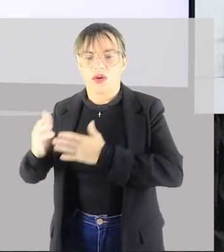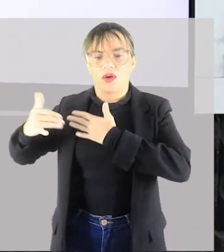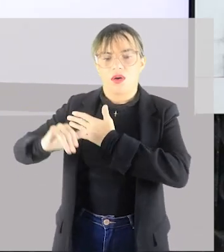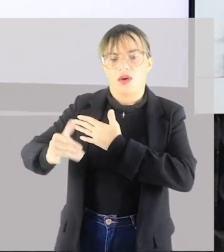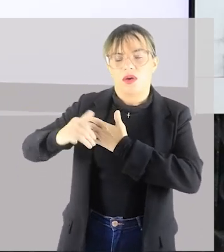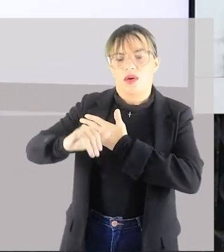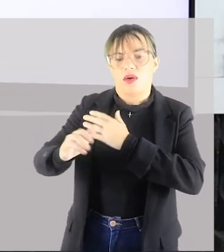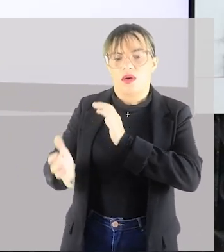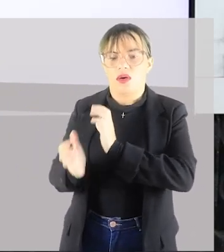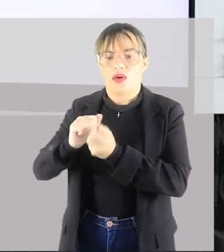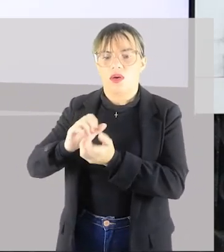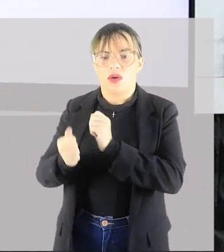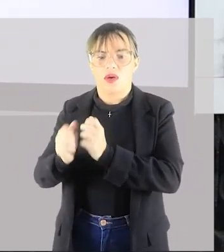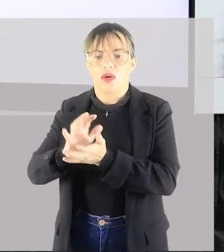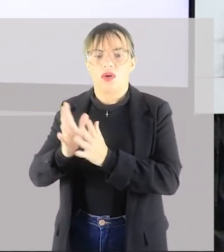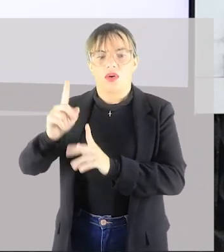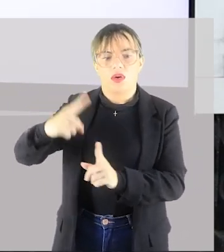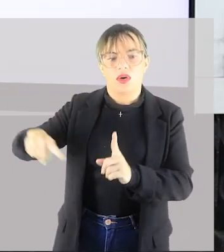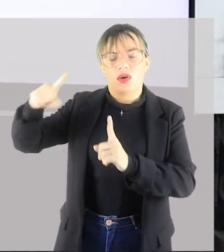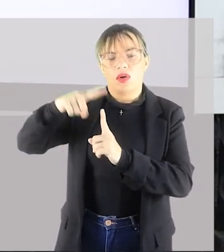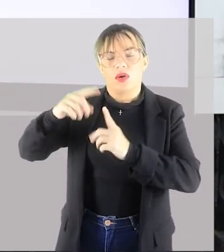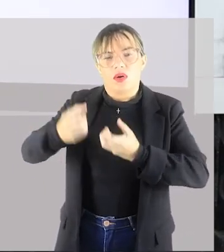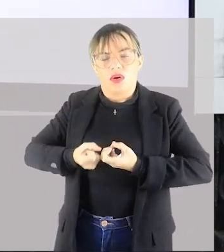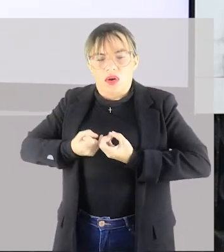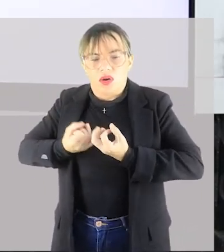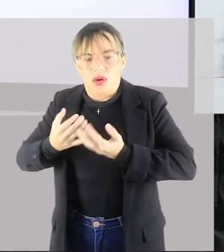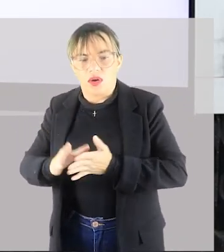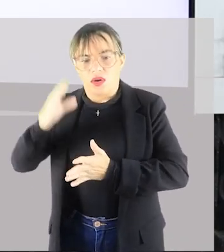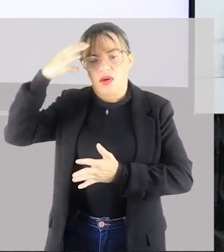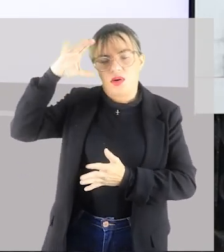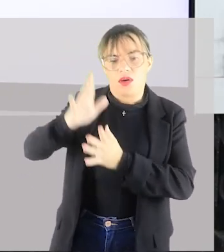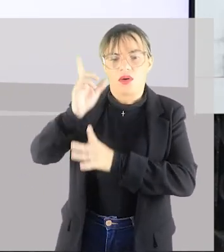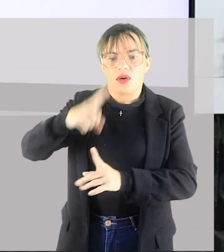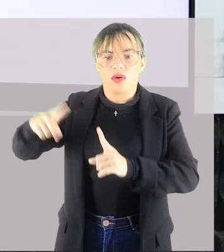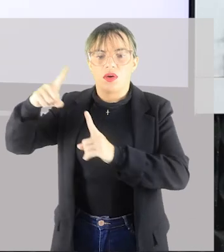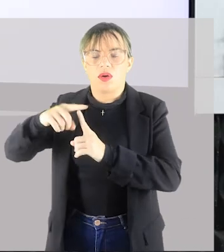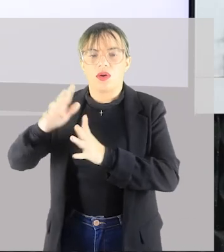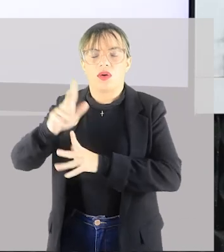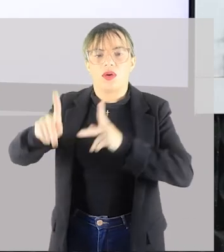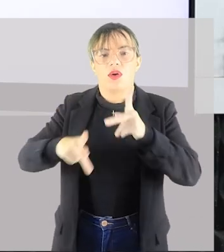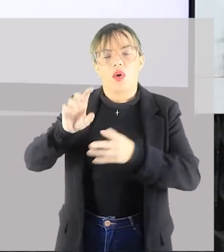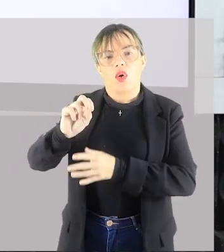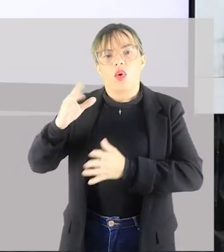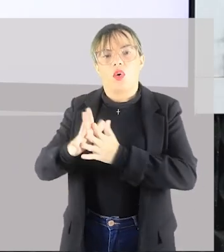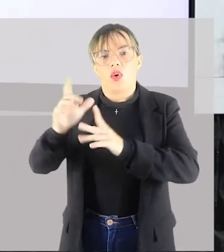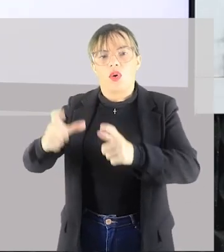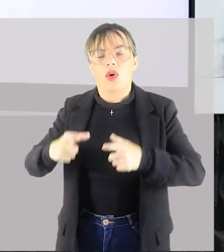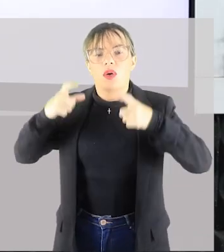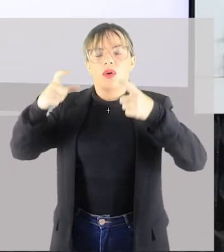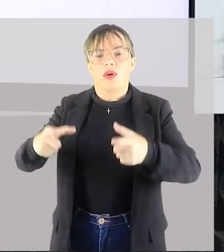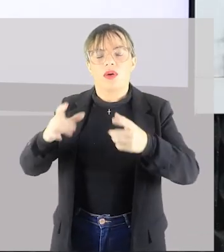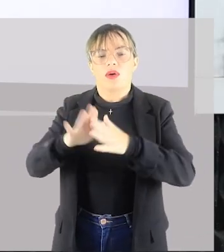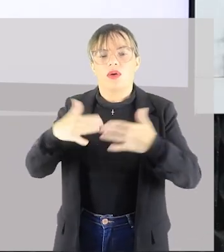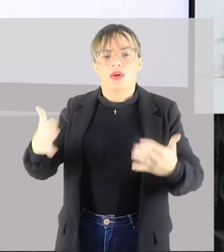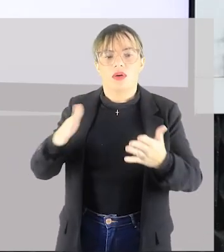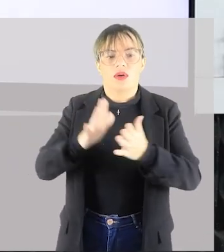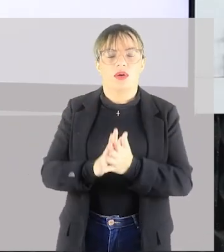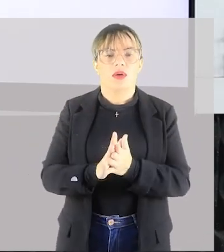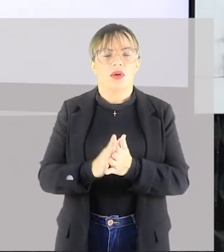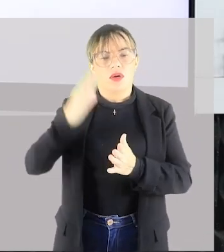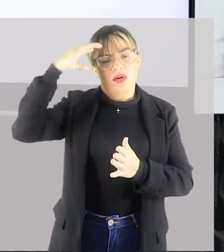culturais típicas de um povo ou de um lugar. A cultura popular é aquilo que é